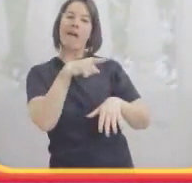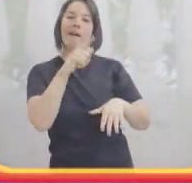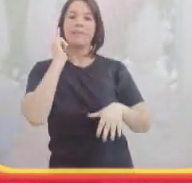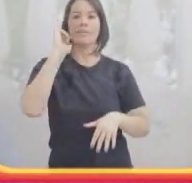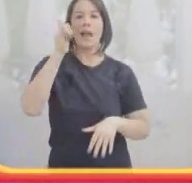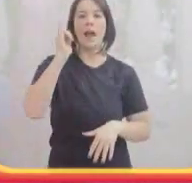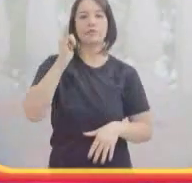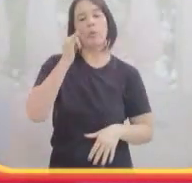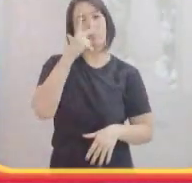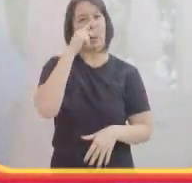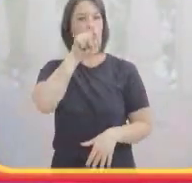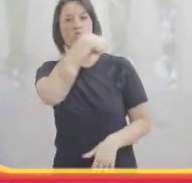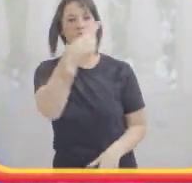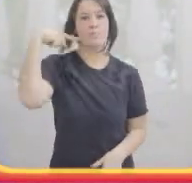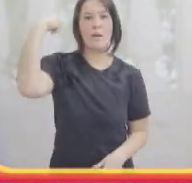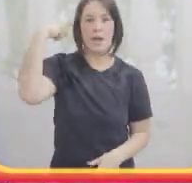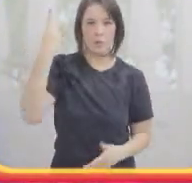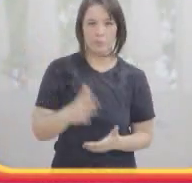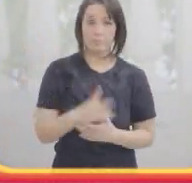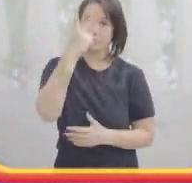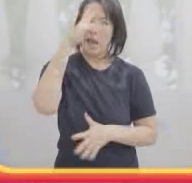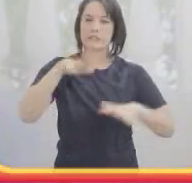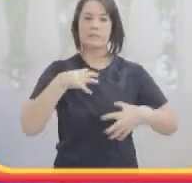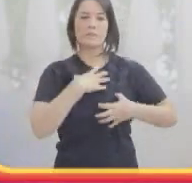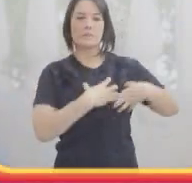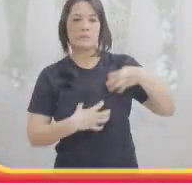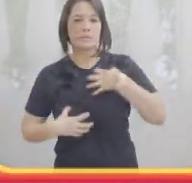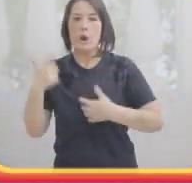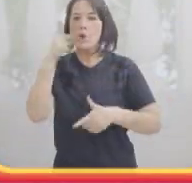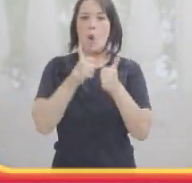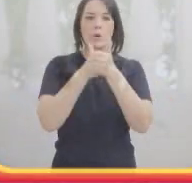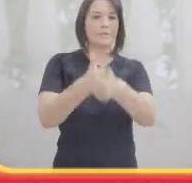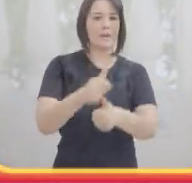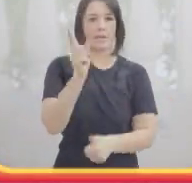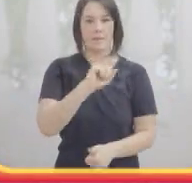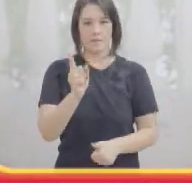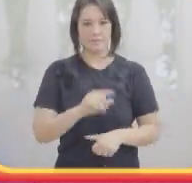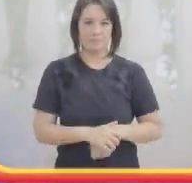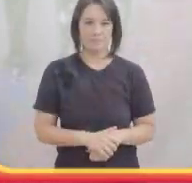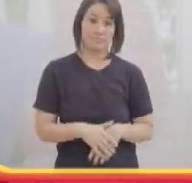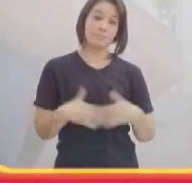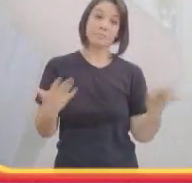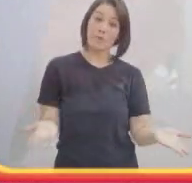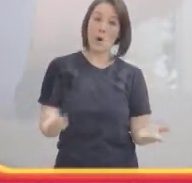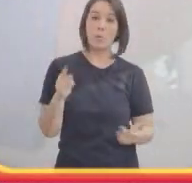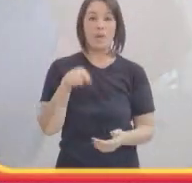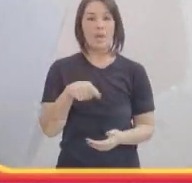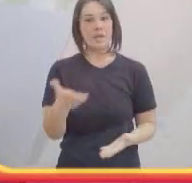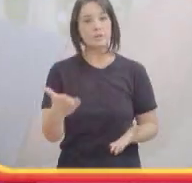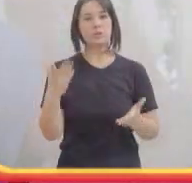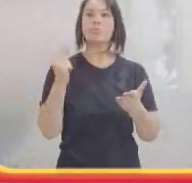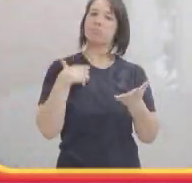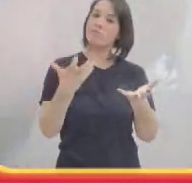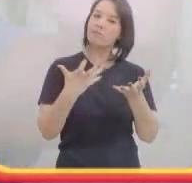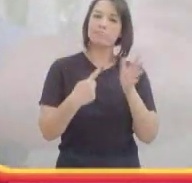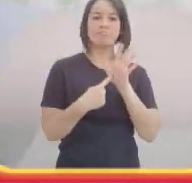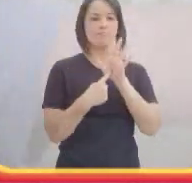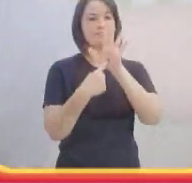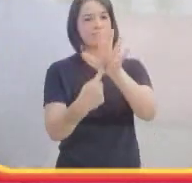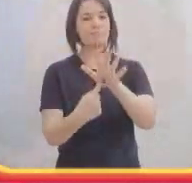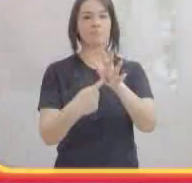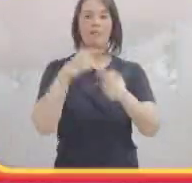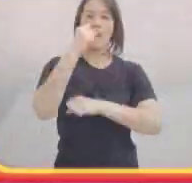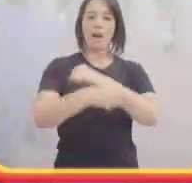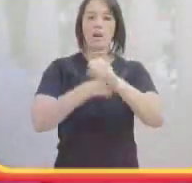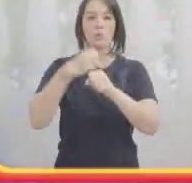pergunta pra mãe, ô mãe, o que que ele fez, mãe? Essas coisas que a gente passa, assim, com esses narradores de futebol maluco, o cego às vezes não consegue